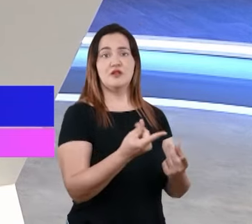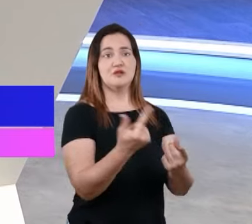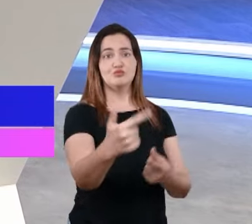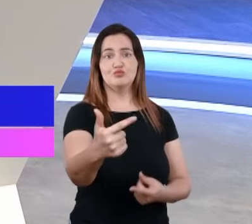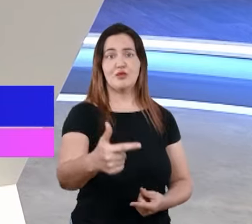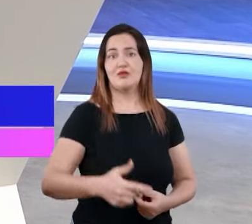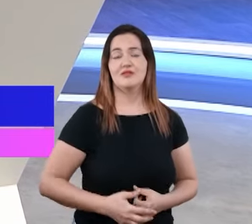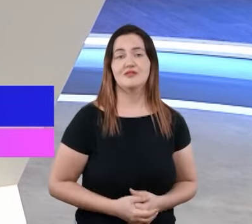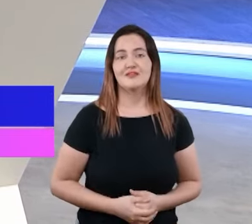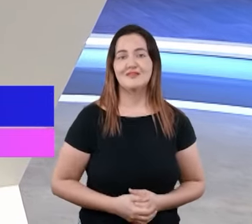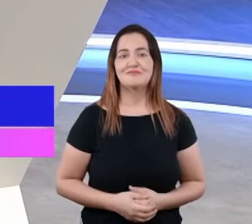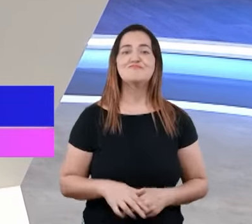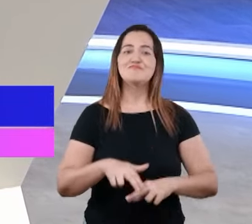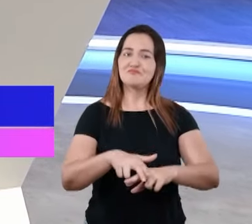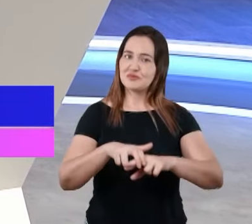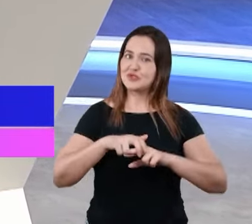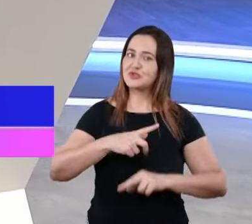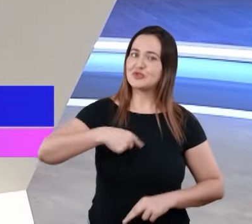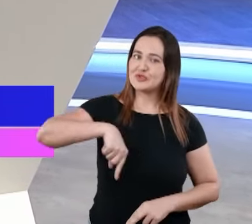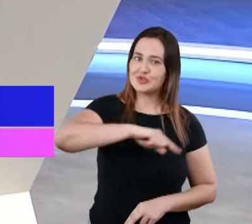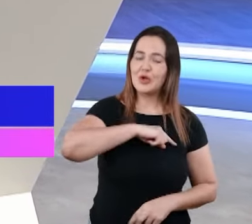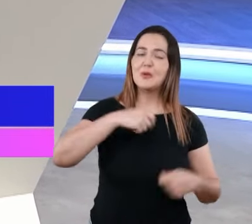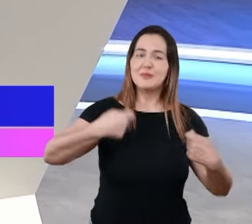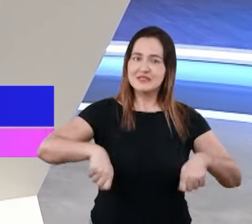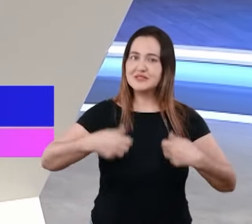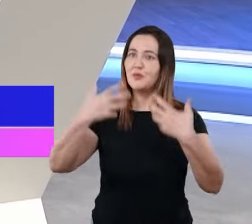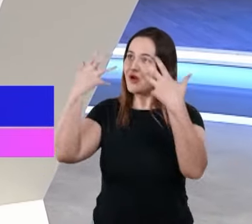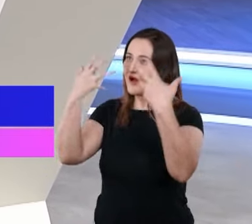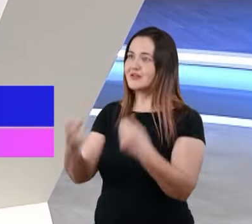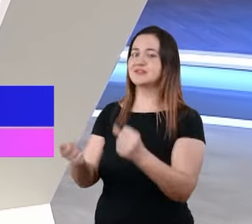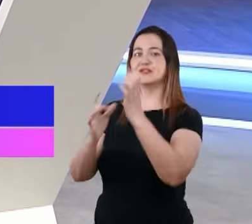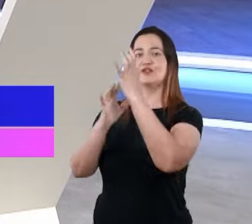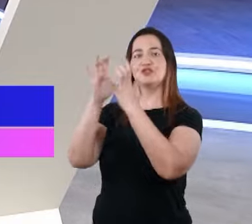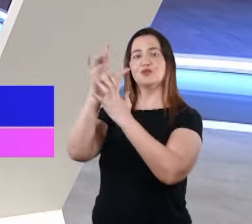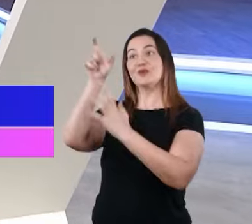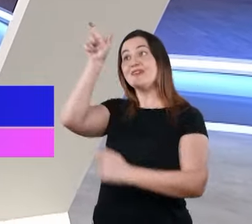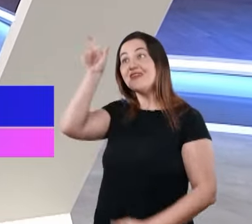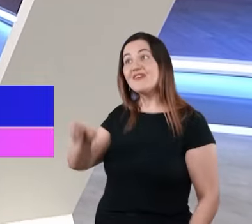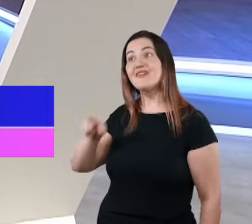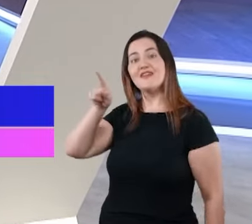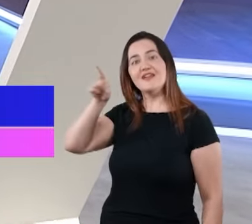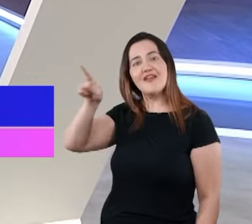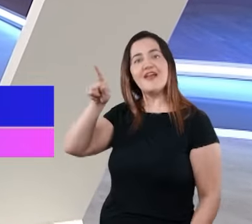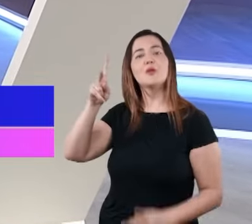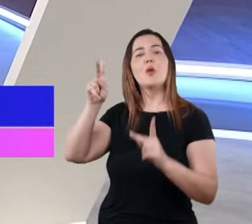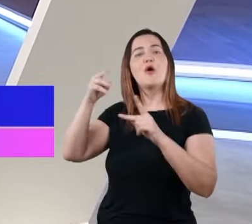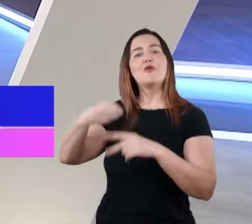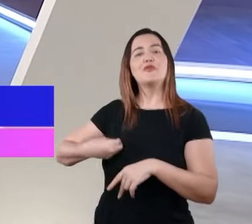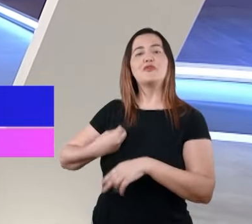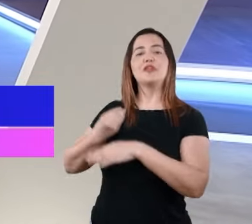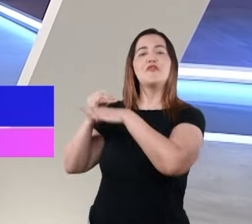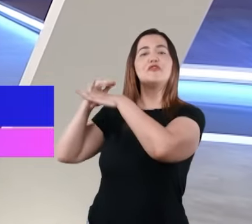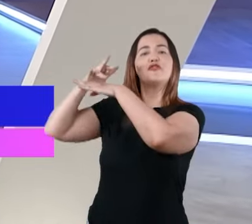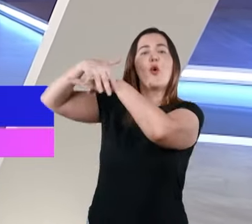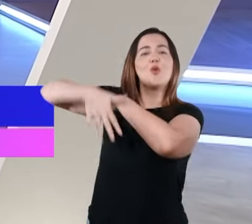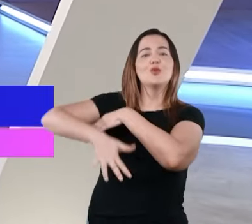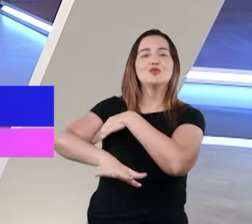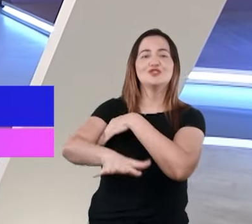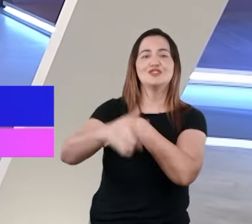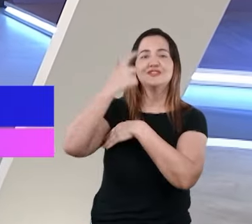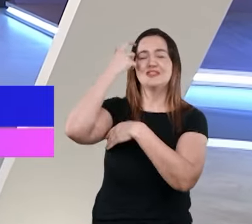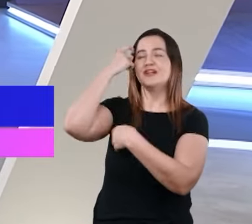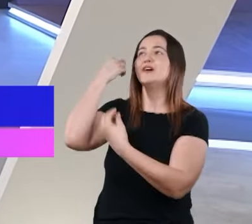por Cristo que eu e você devemos viver. Porque Ele é a fonte da vida. Não se desconecte